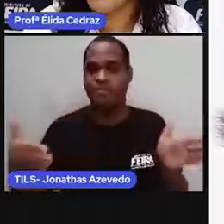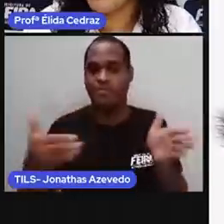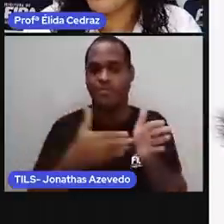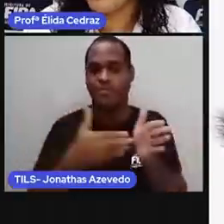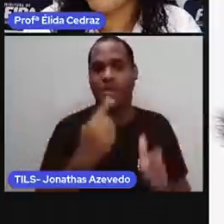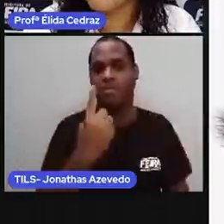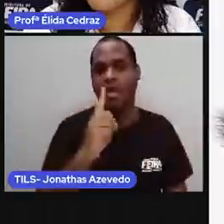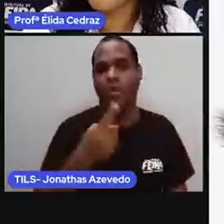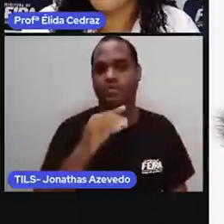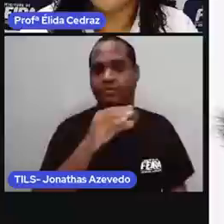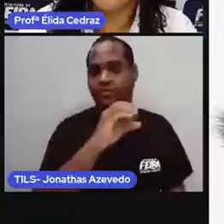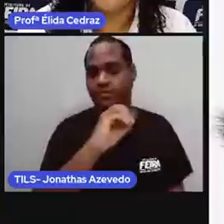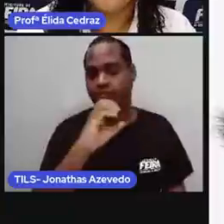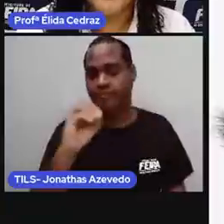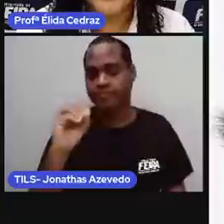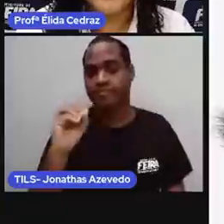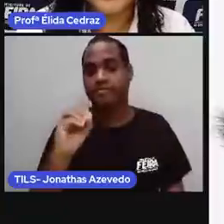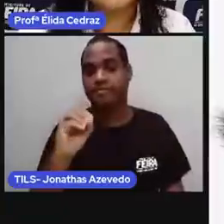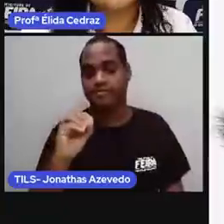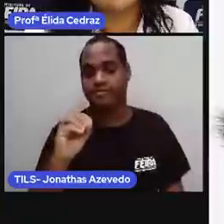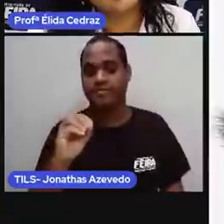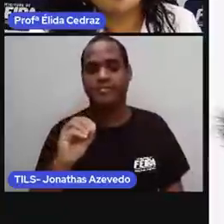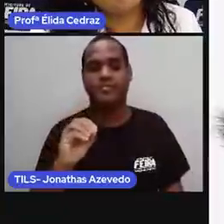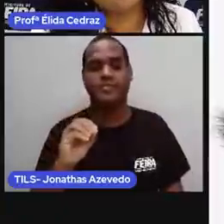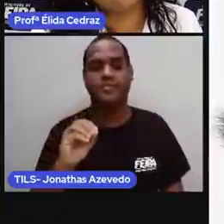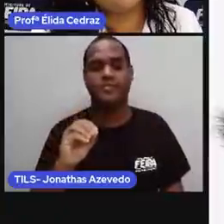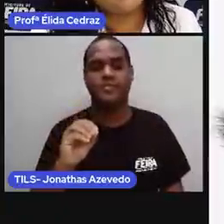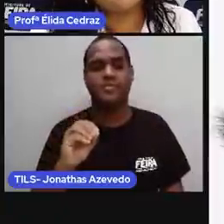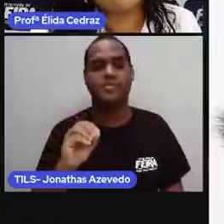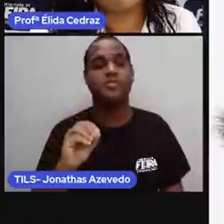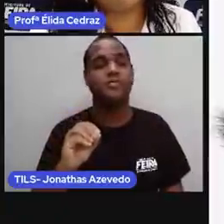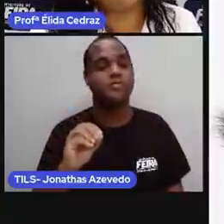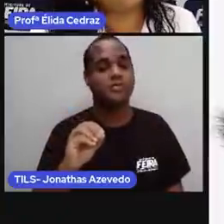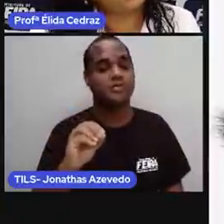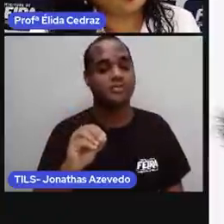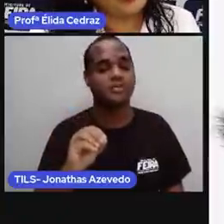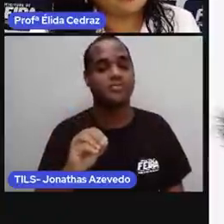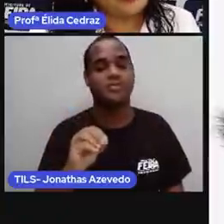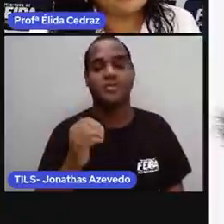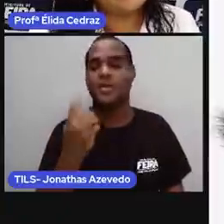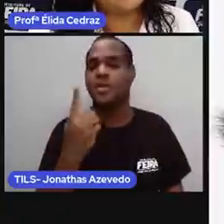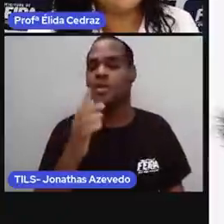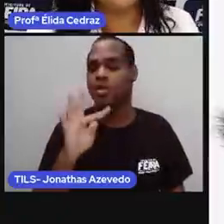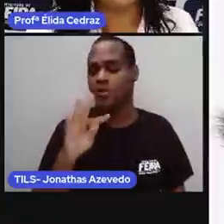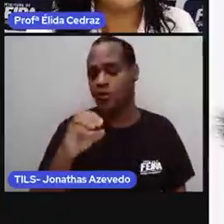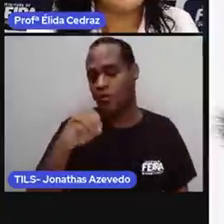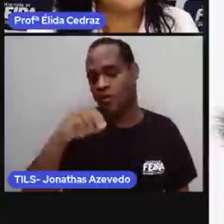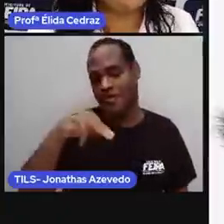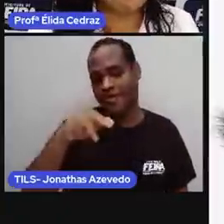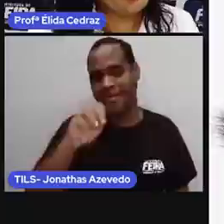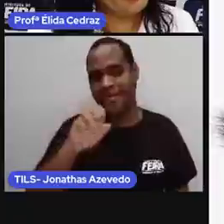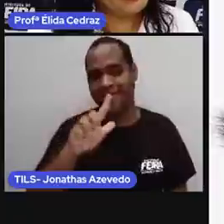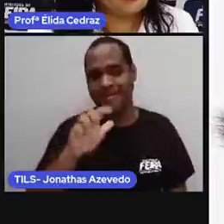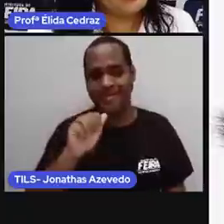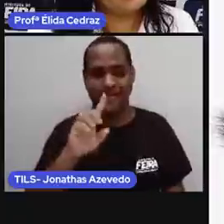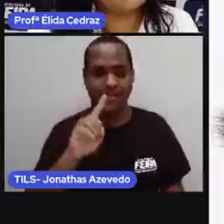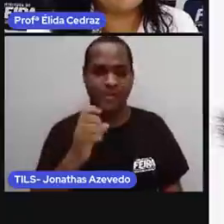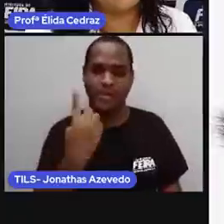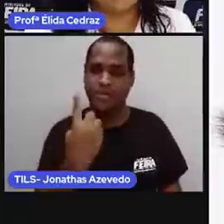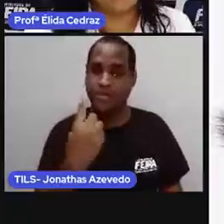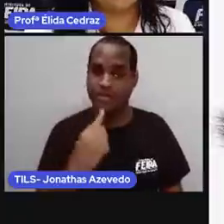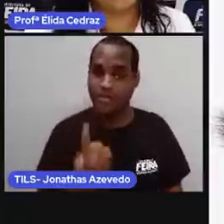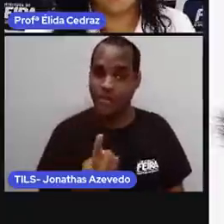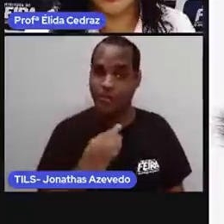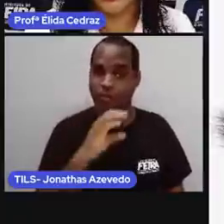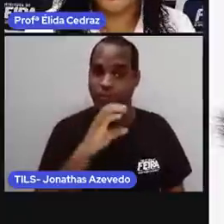mil quilos. Mil quilos, a gente também conhece como tonelada. Cada mil quilos